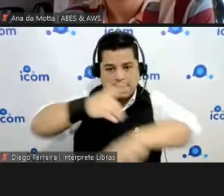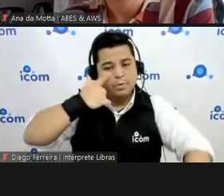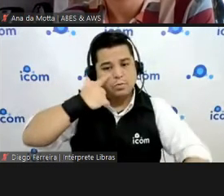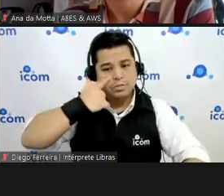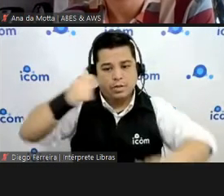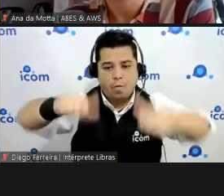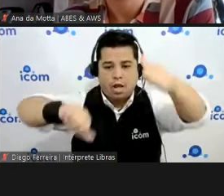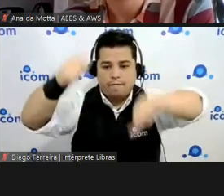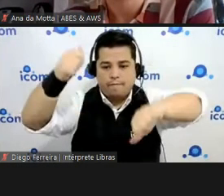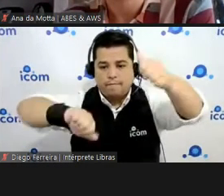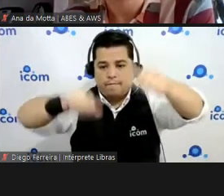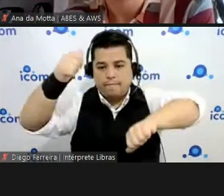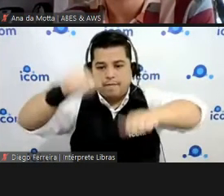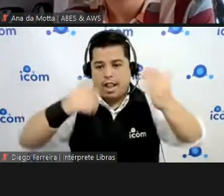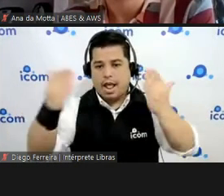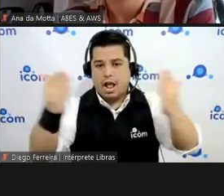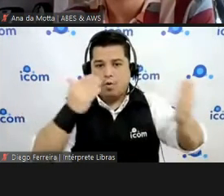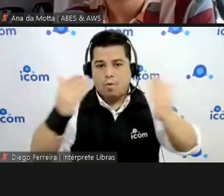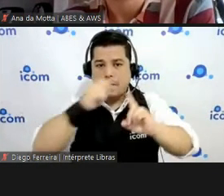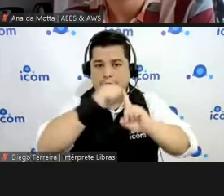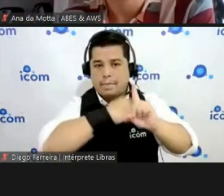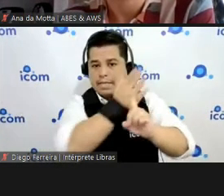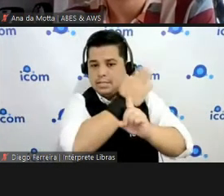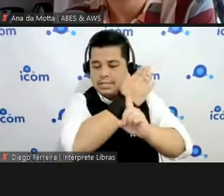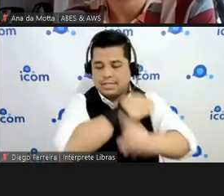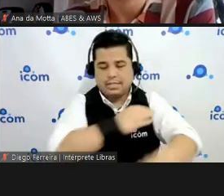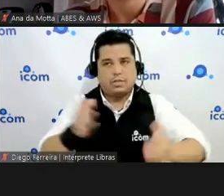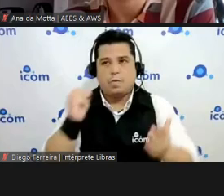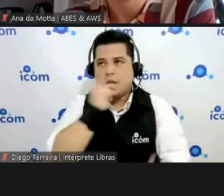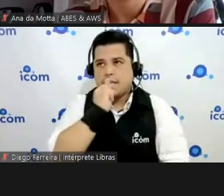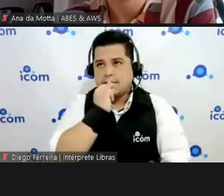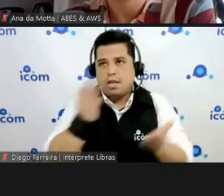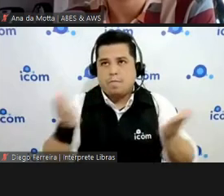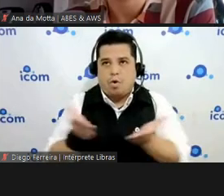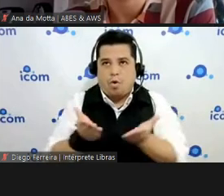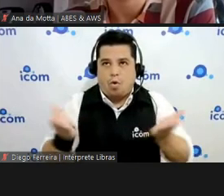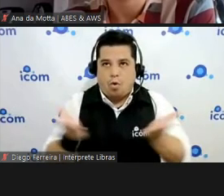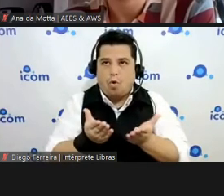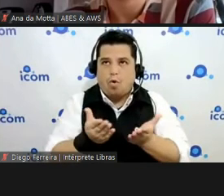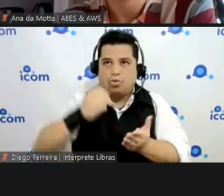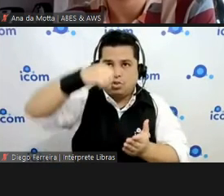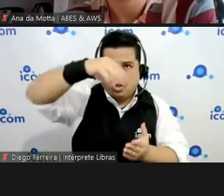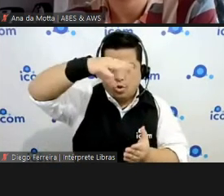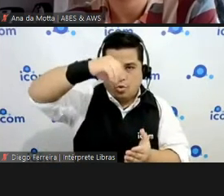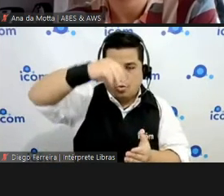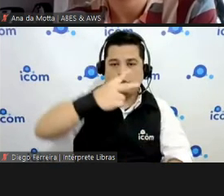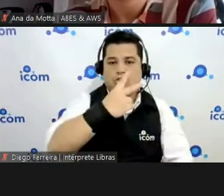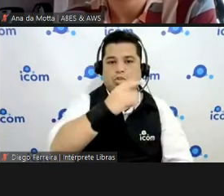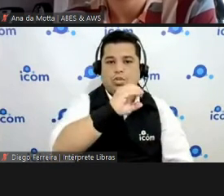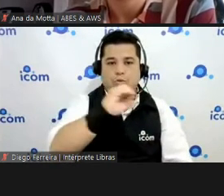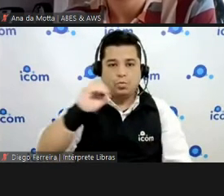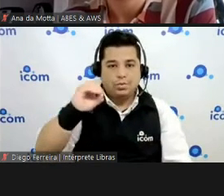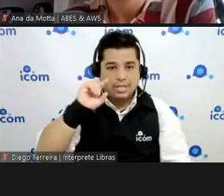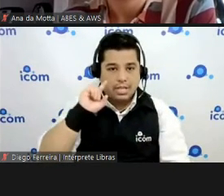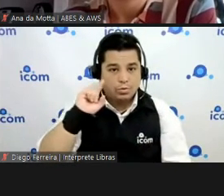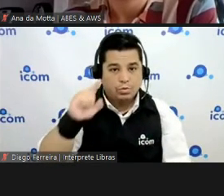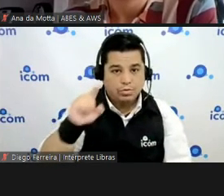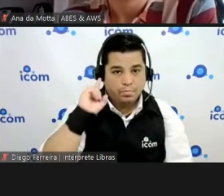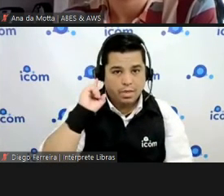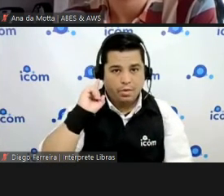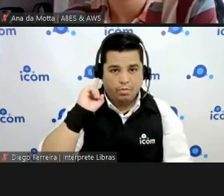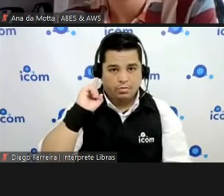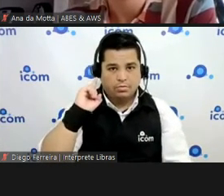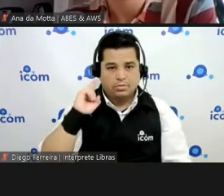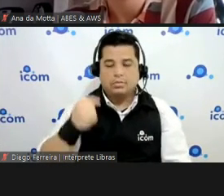conta de luz sei lá exemplo tá eu tenho minha conta de luz de 200 mil reais e aí com a sua solução que você trouxe pra